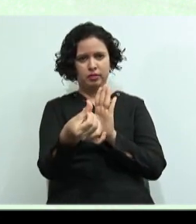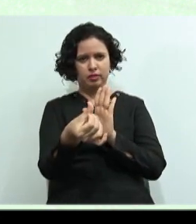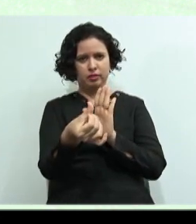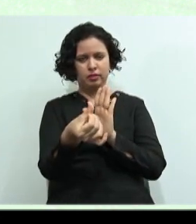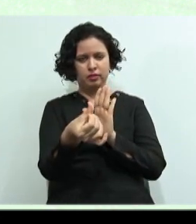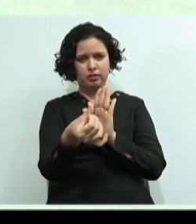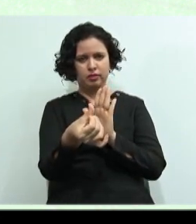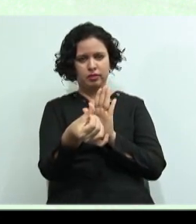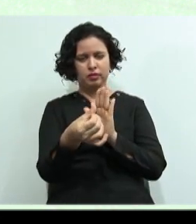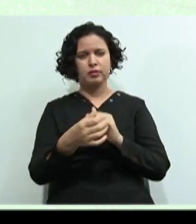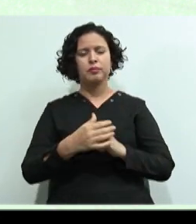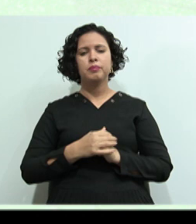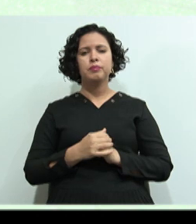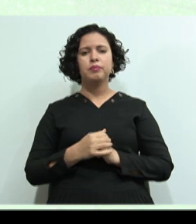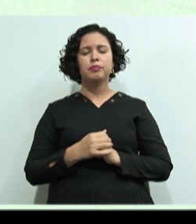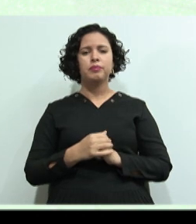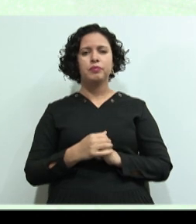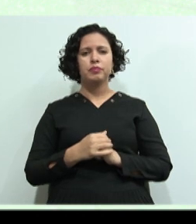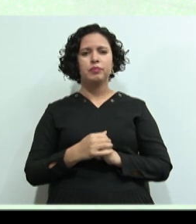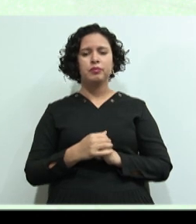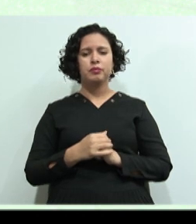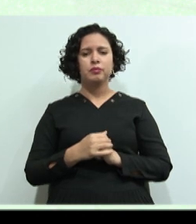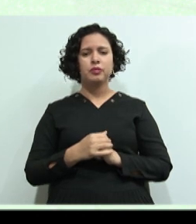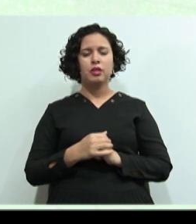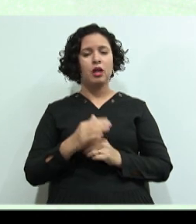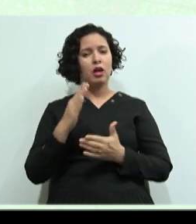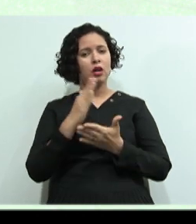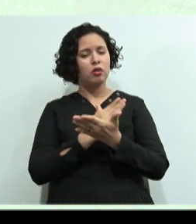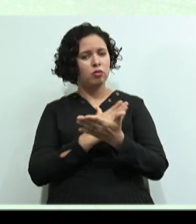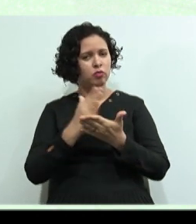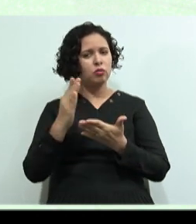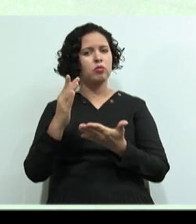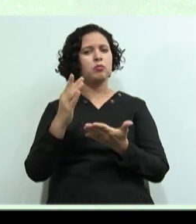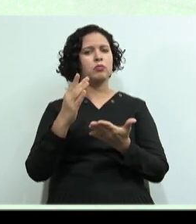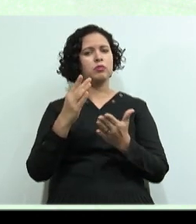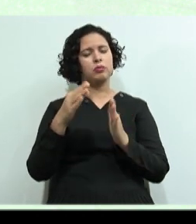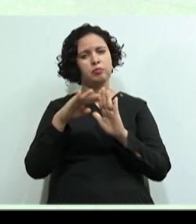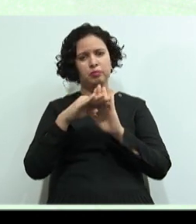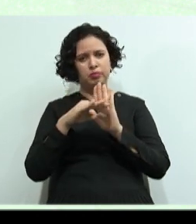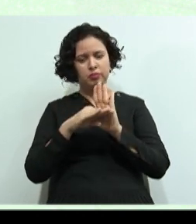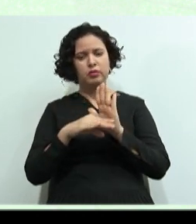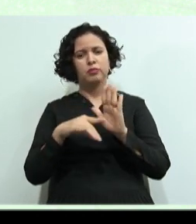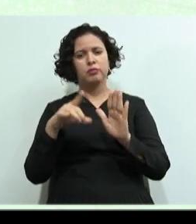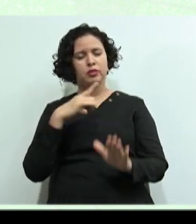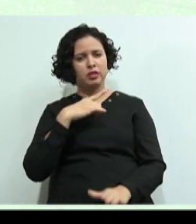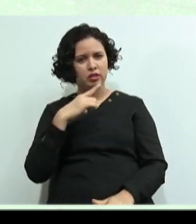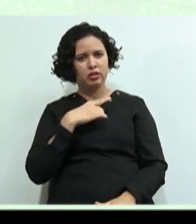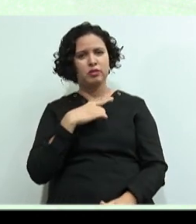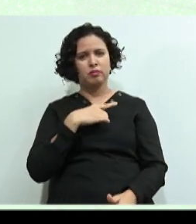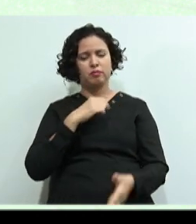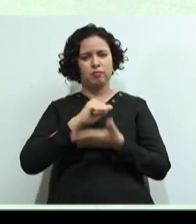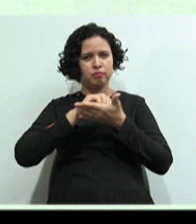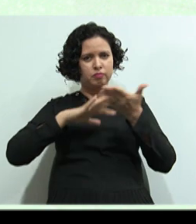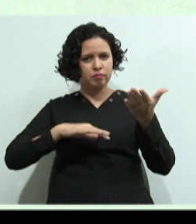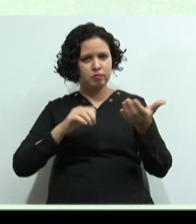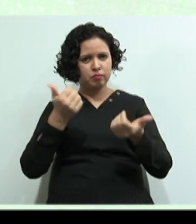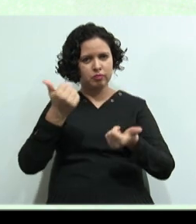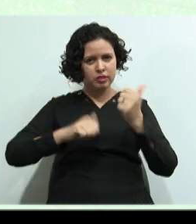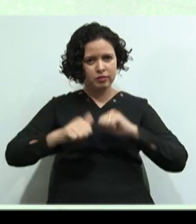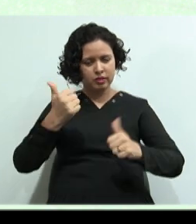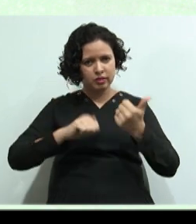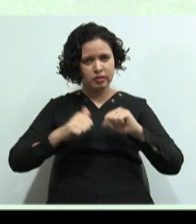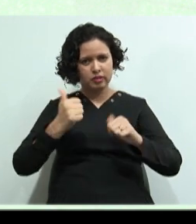Nem todas as unidades Nós teremos Atividades avaliativas Porque nós Imaginamos Que vocês são Alunos muito